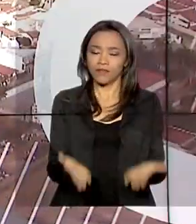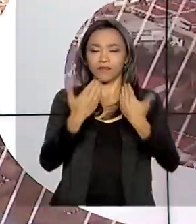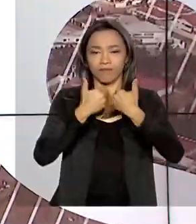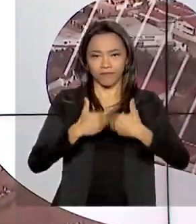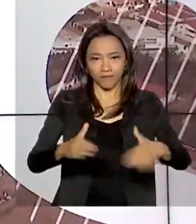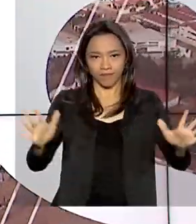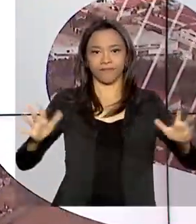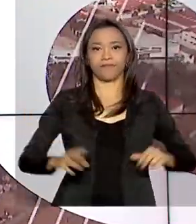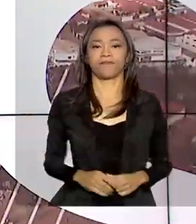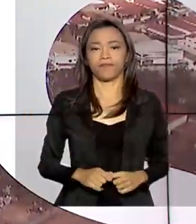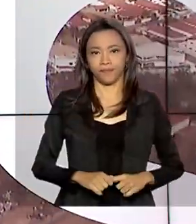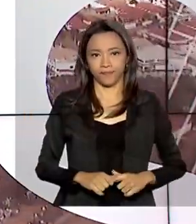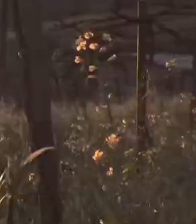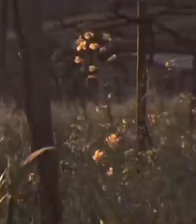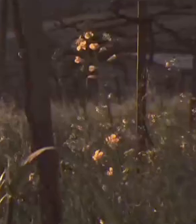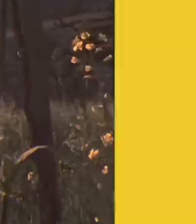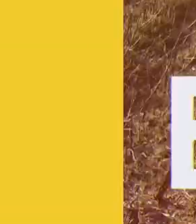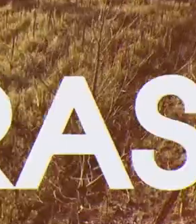Dia já está no ar.